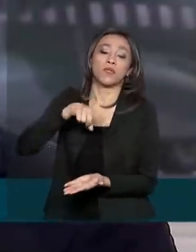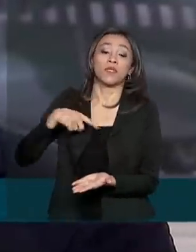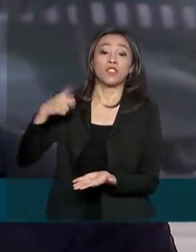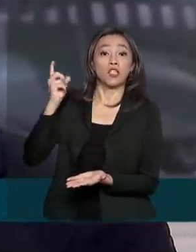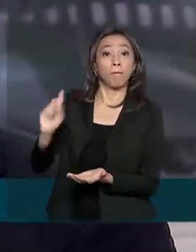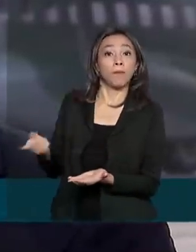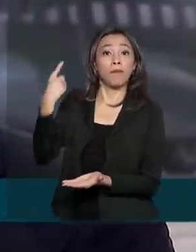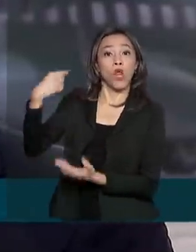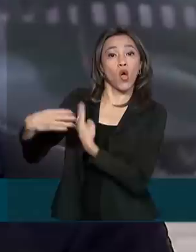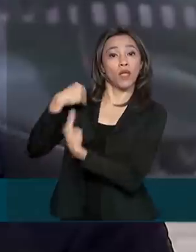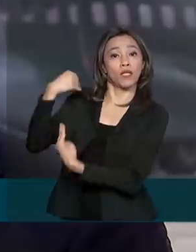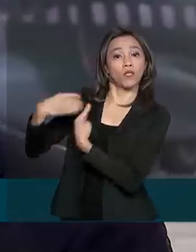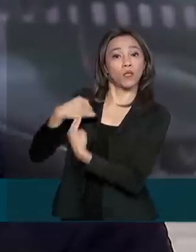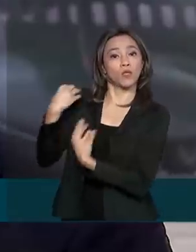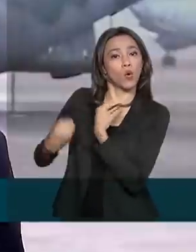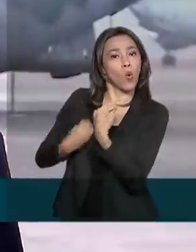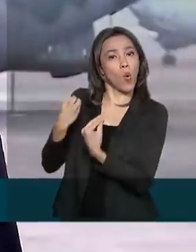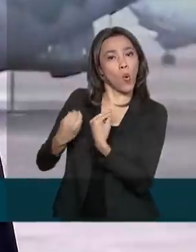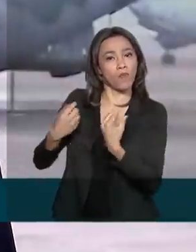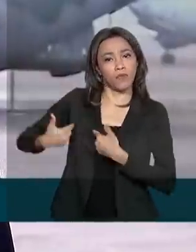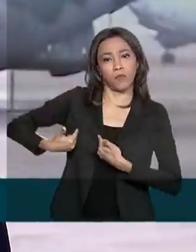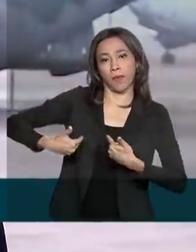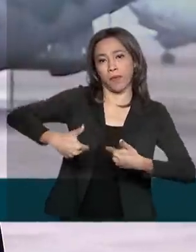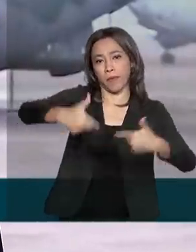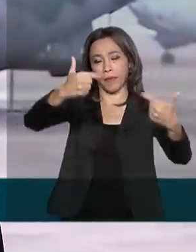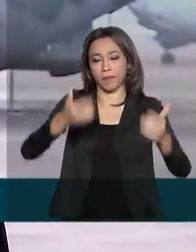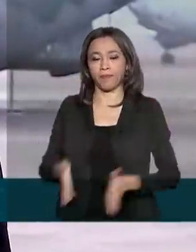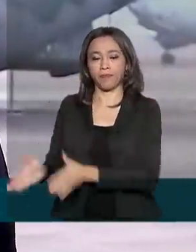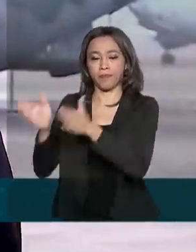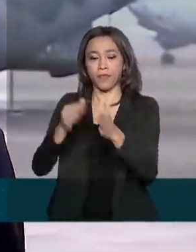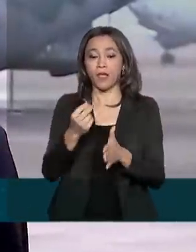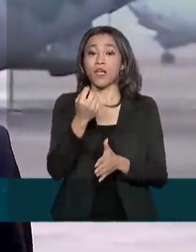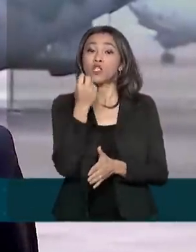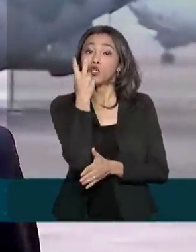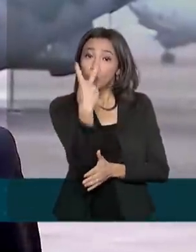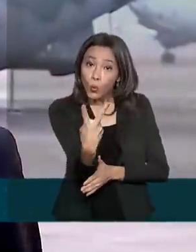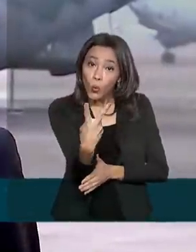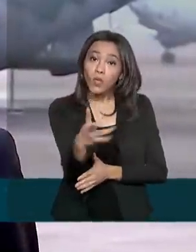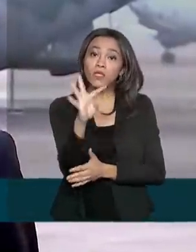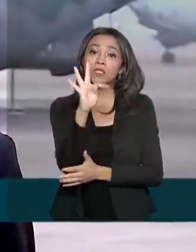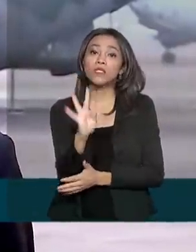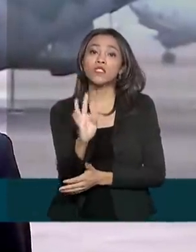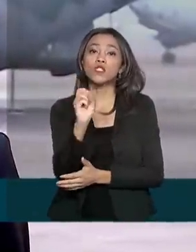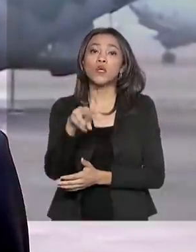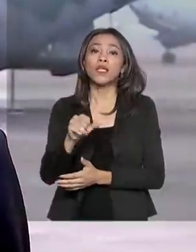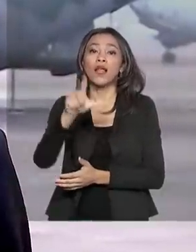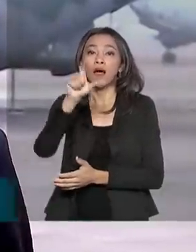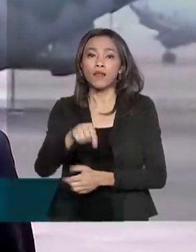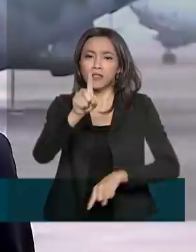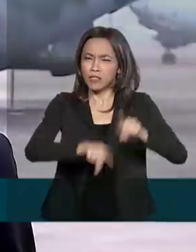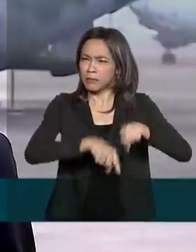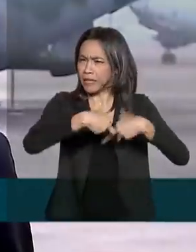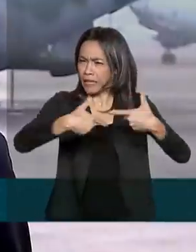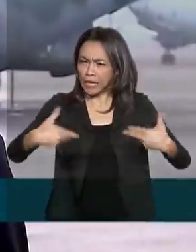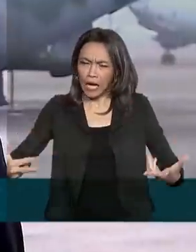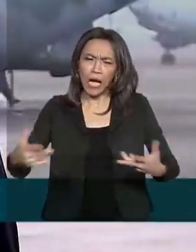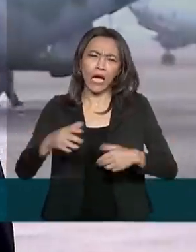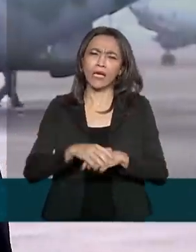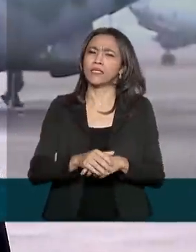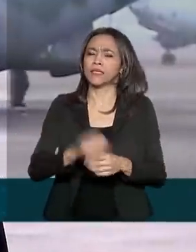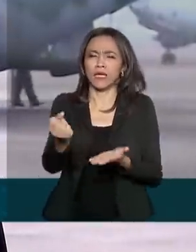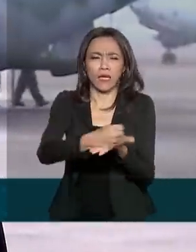orientações sobre a missão. Estamos levando duas toneladas de equipamentos, insumos, materiais hospitalares,